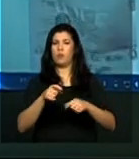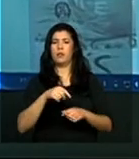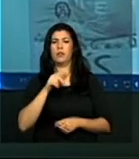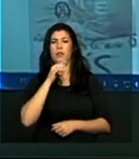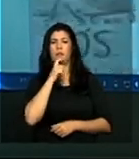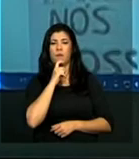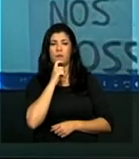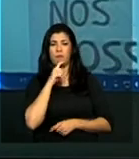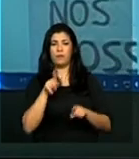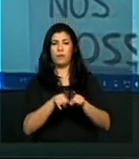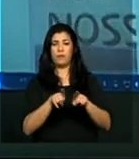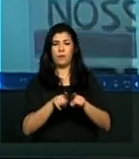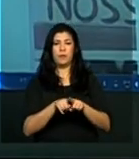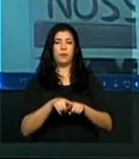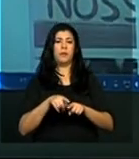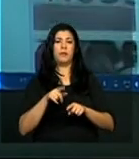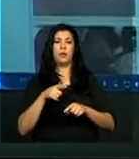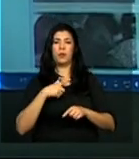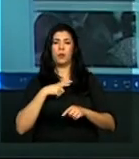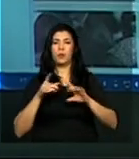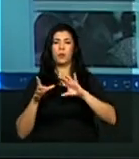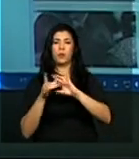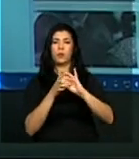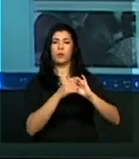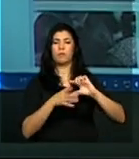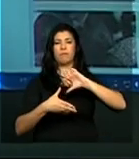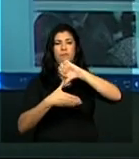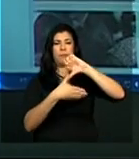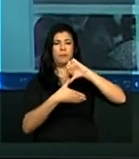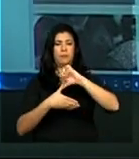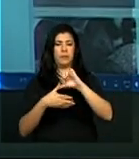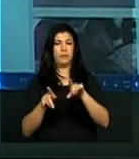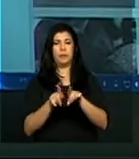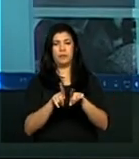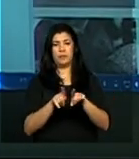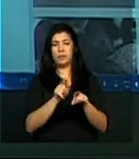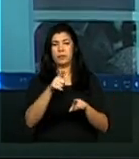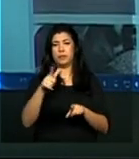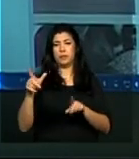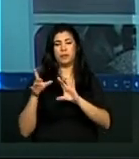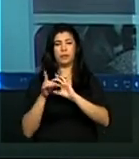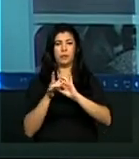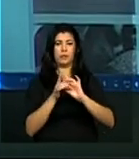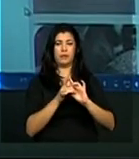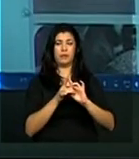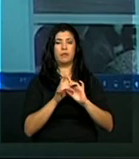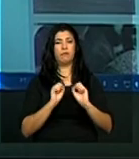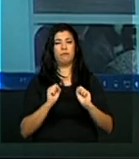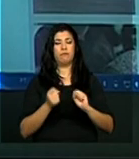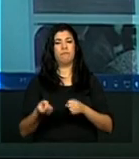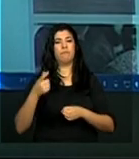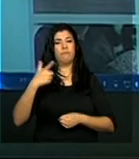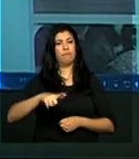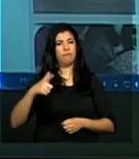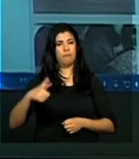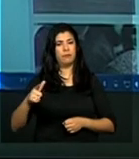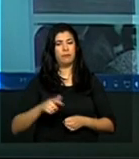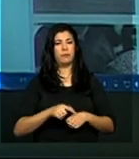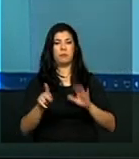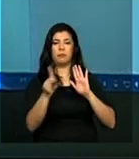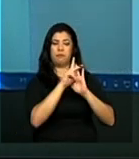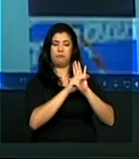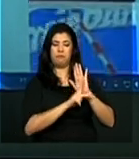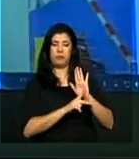depois um pouco sobre o contexto da América Latina. Pode ir também, se repete nesse padrão.